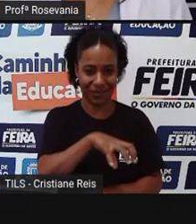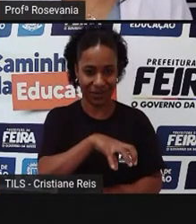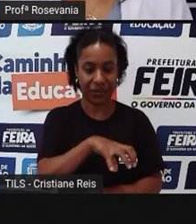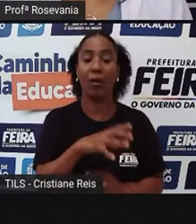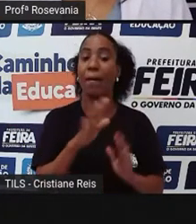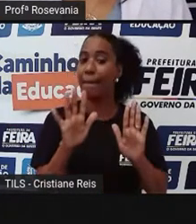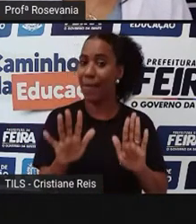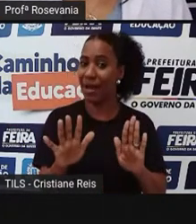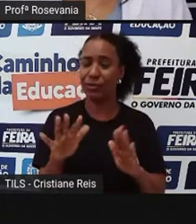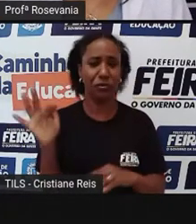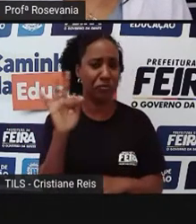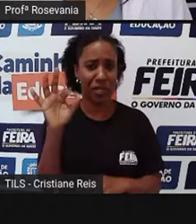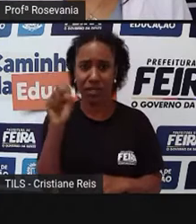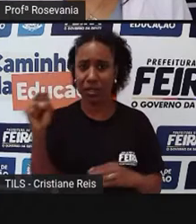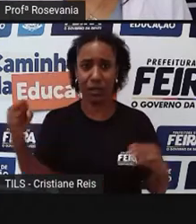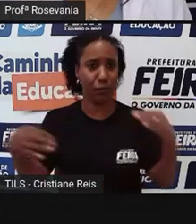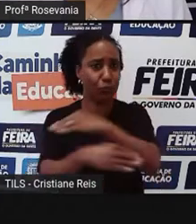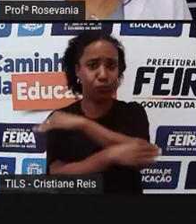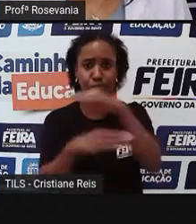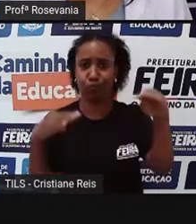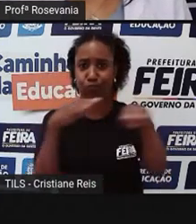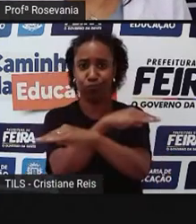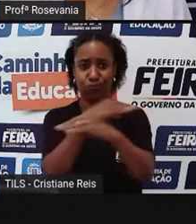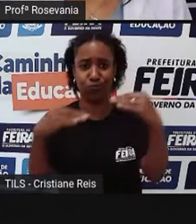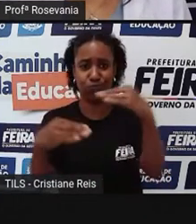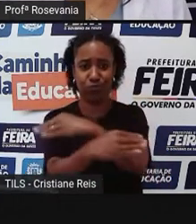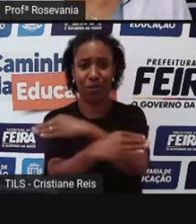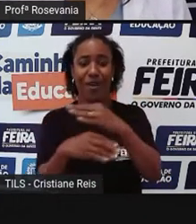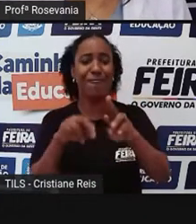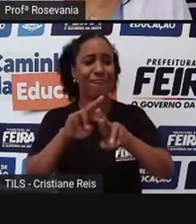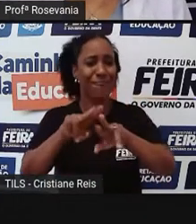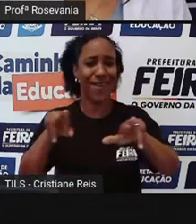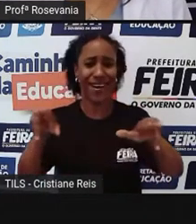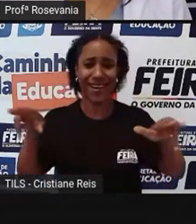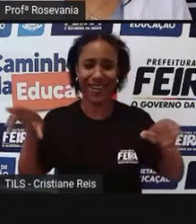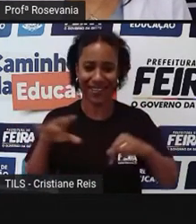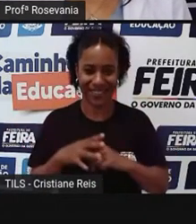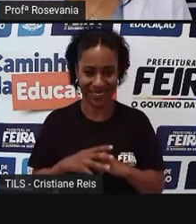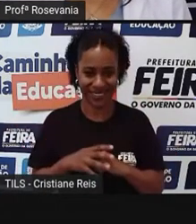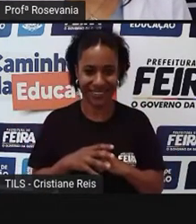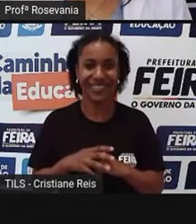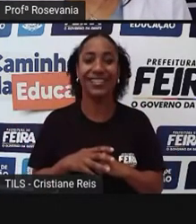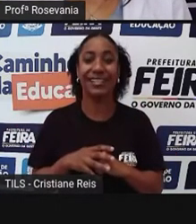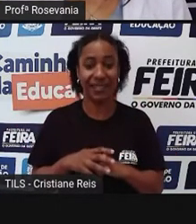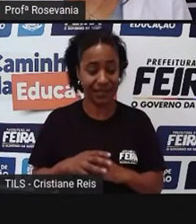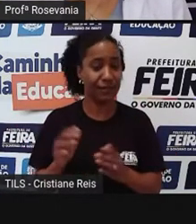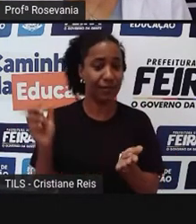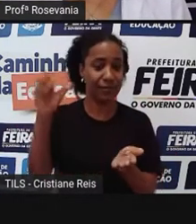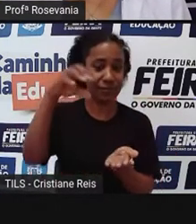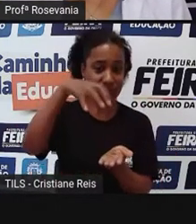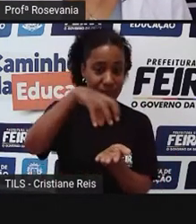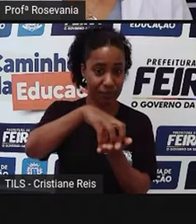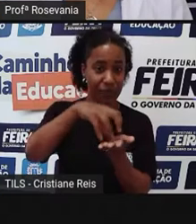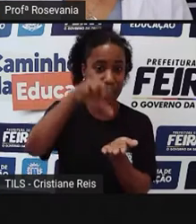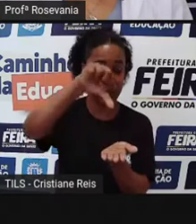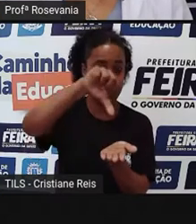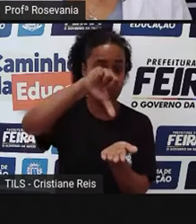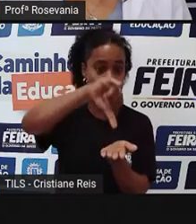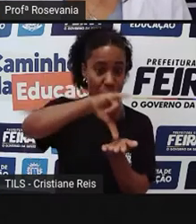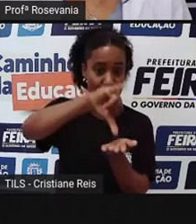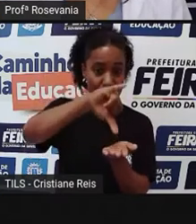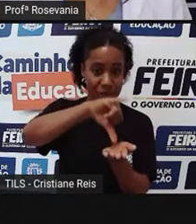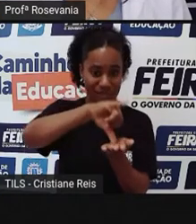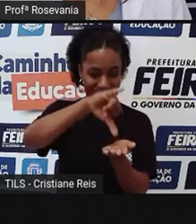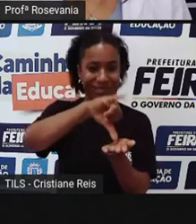polpa. Vocês percebam que a gente tem um espacinho do centro da cidade, principalmente dentro do anel de contorno, que é a